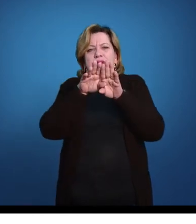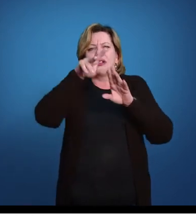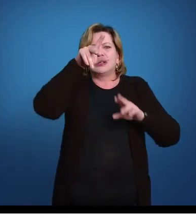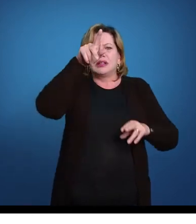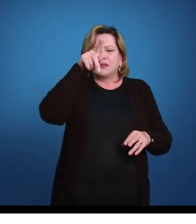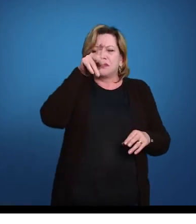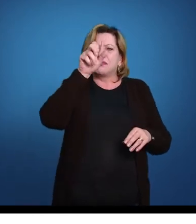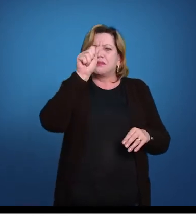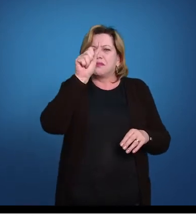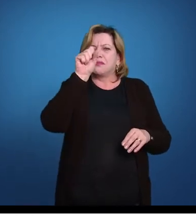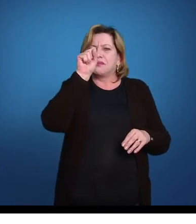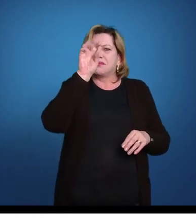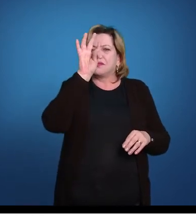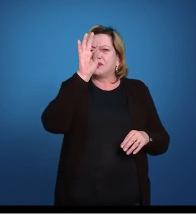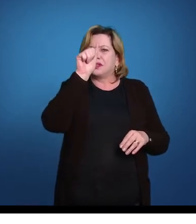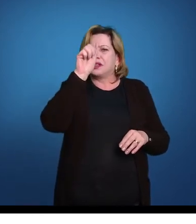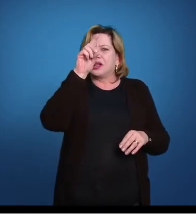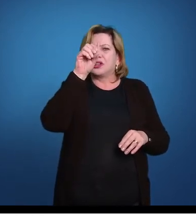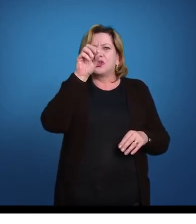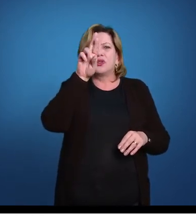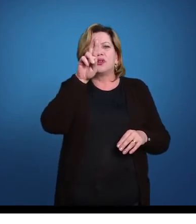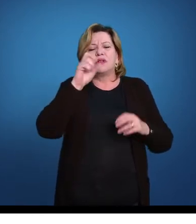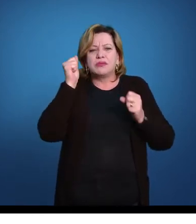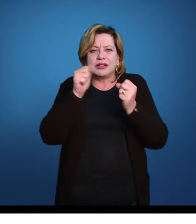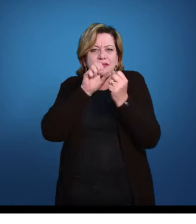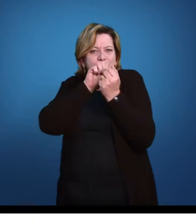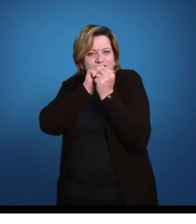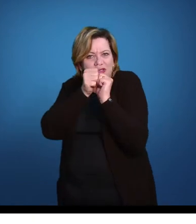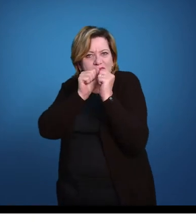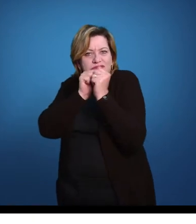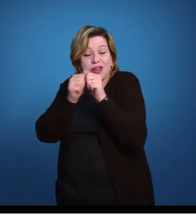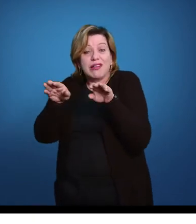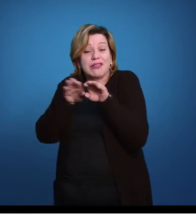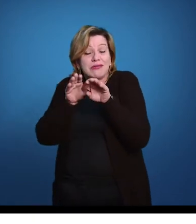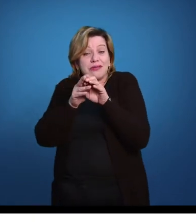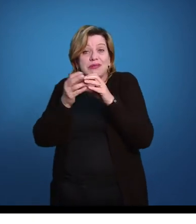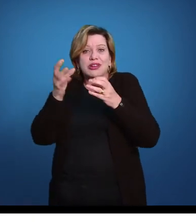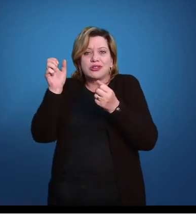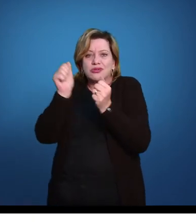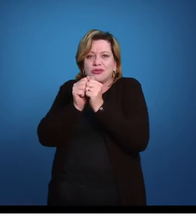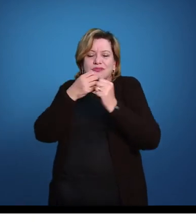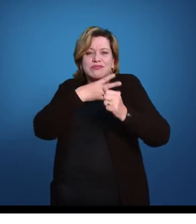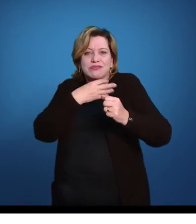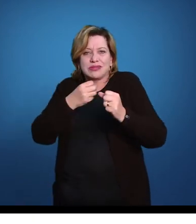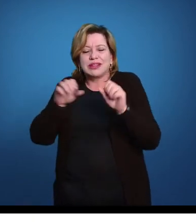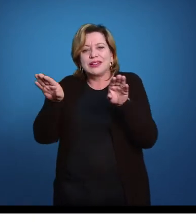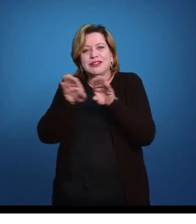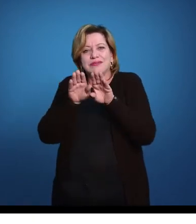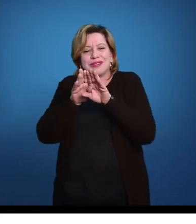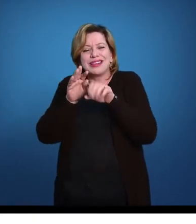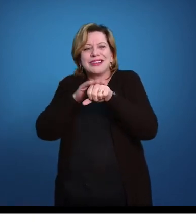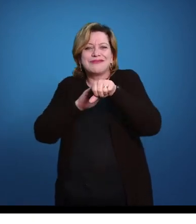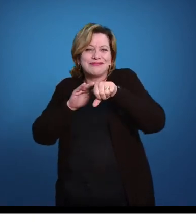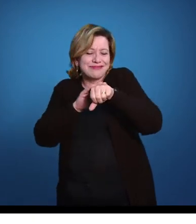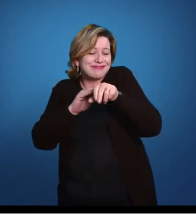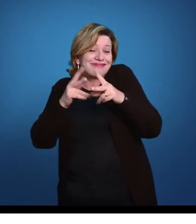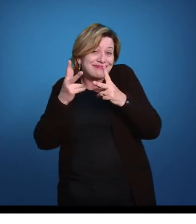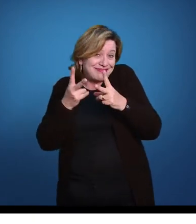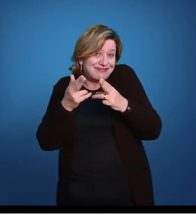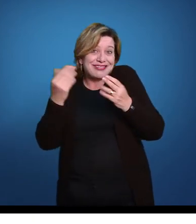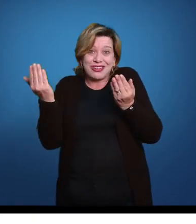boca para manipular alimento, para carregar filhote, para muitas coisas, inclusive para conversar, como a gente está fazendo aqui agora.